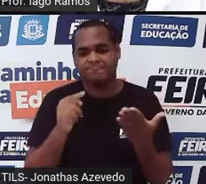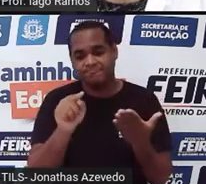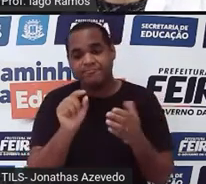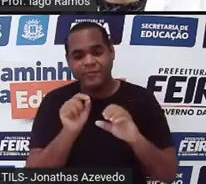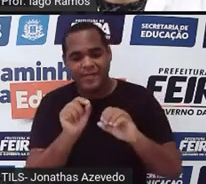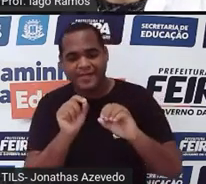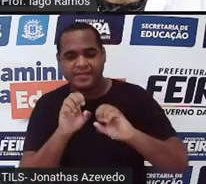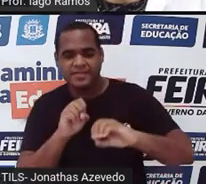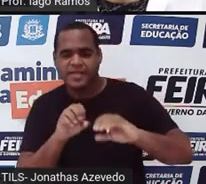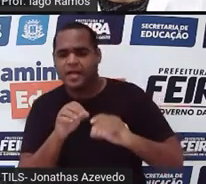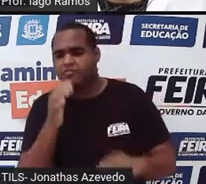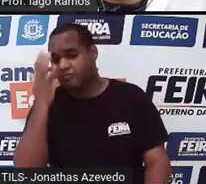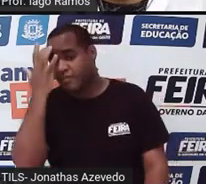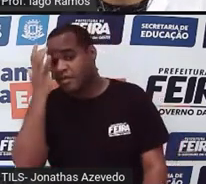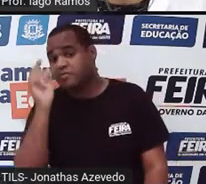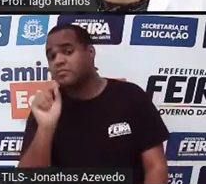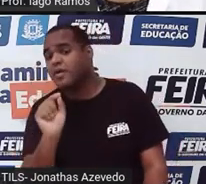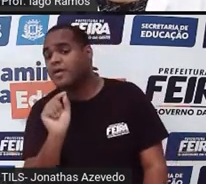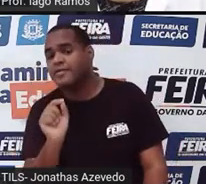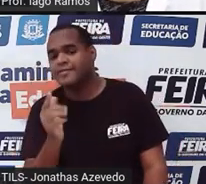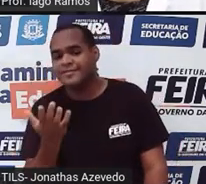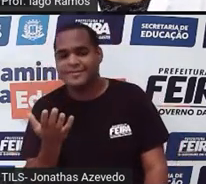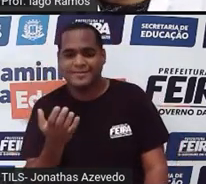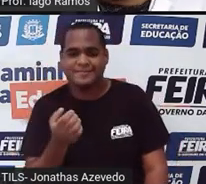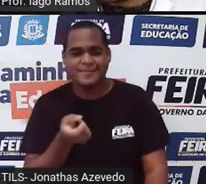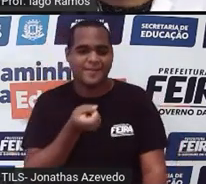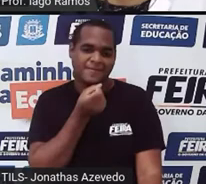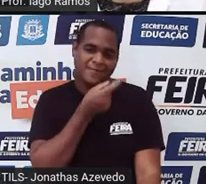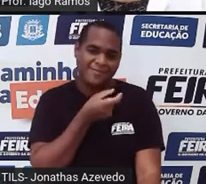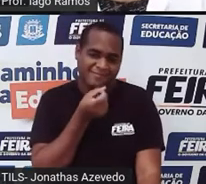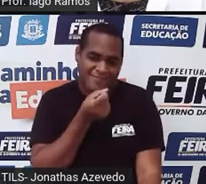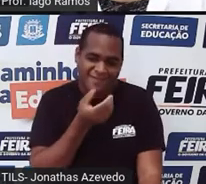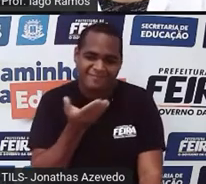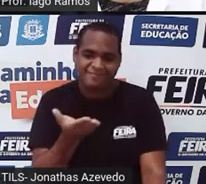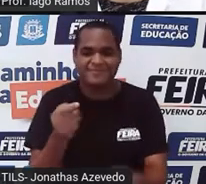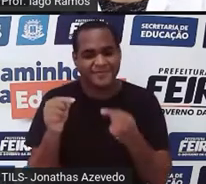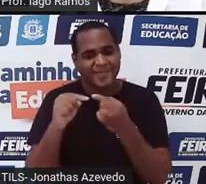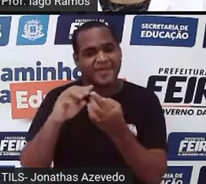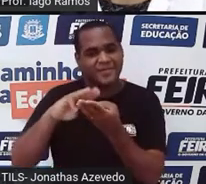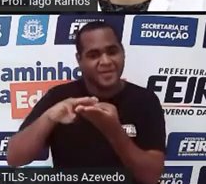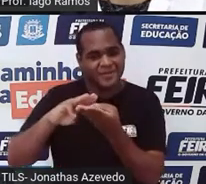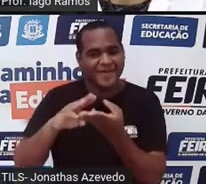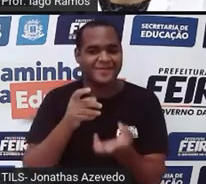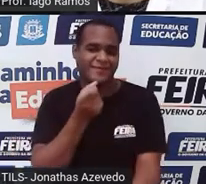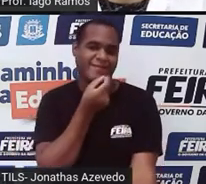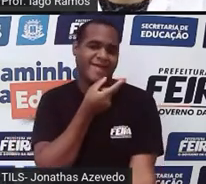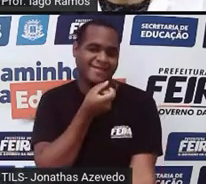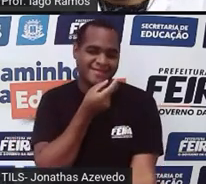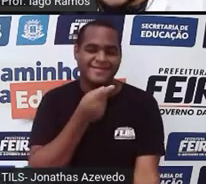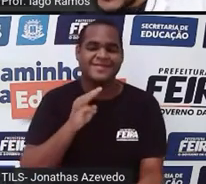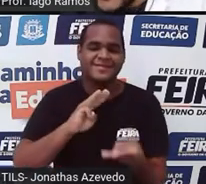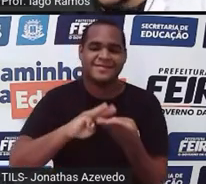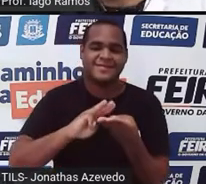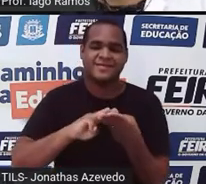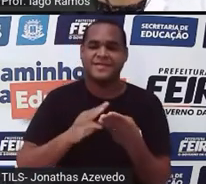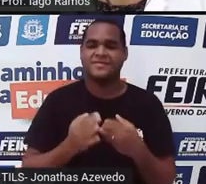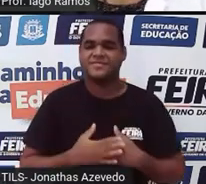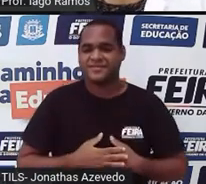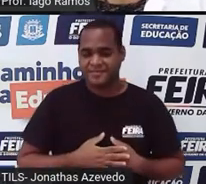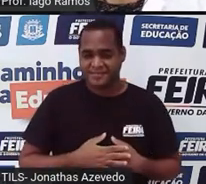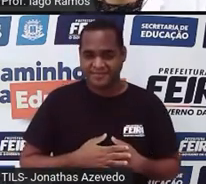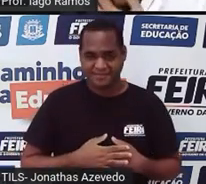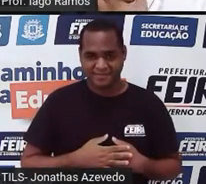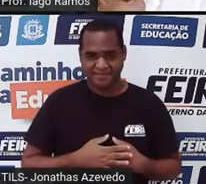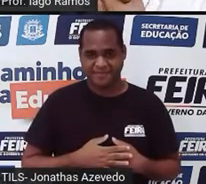O que é que você acha? Humor envolvendo, claro, matemática, isso aí, certo? Então vem comigo,